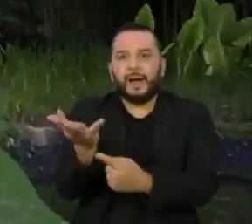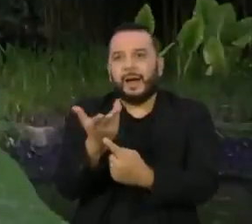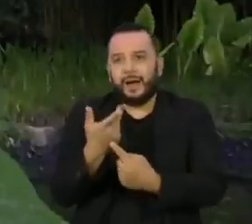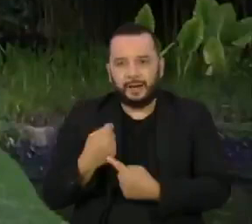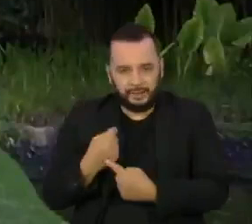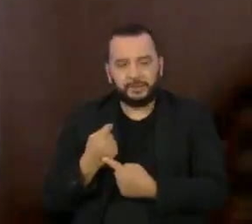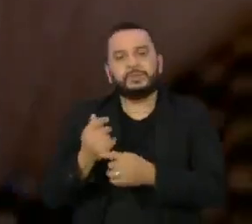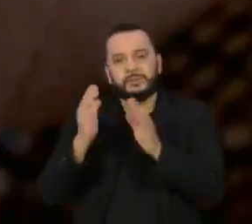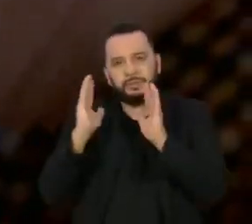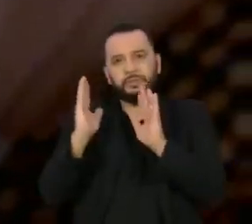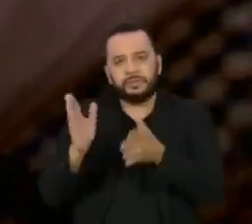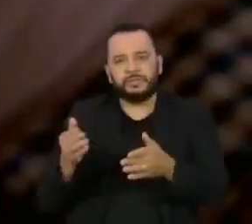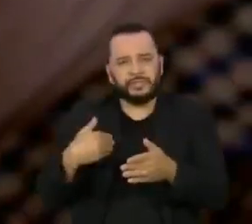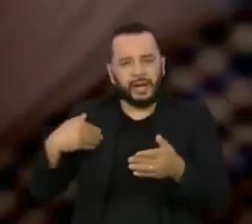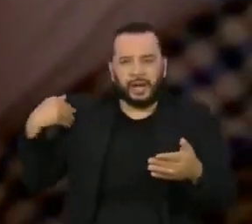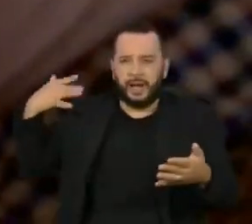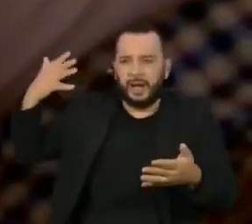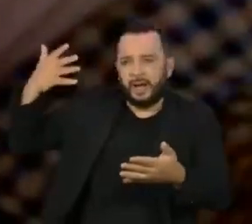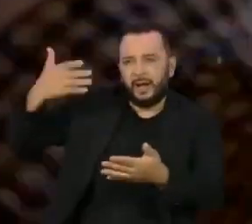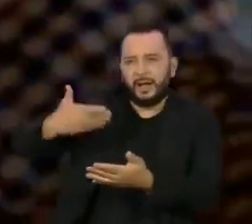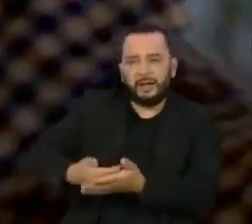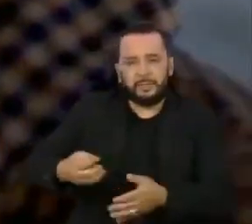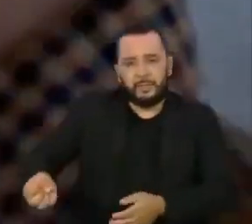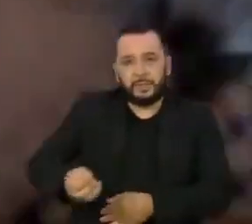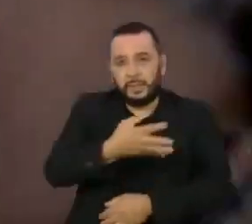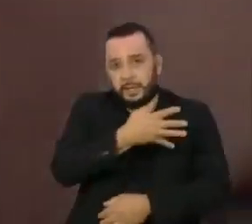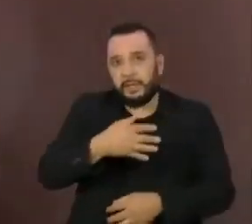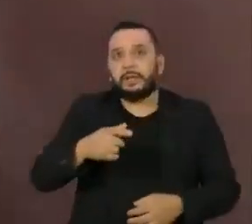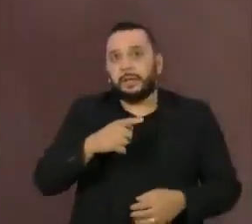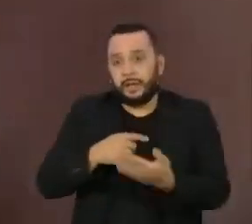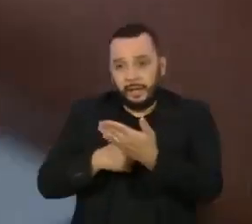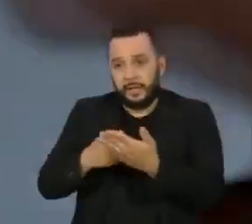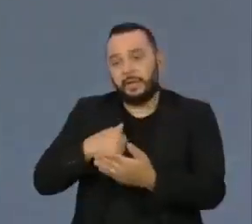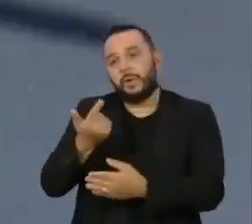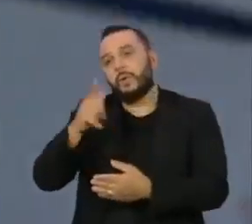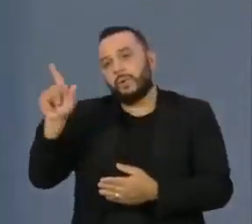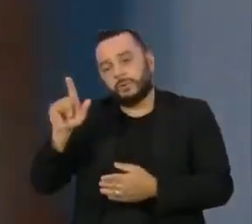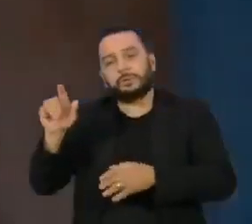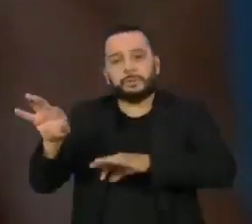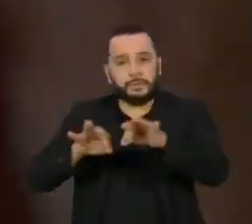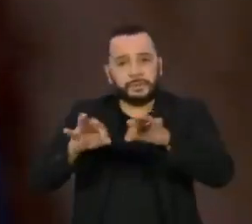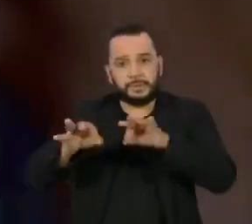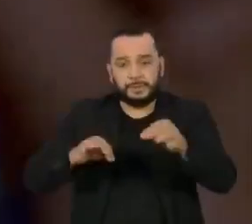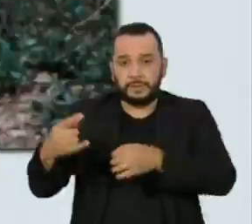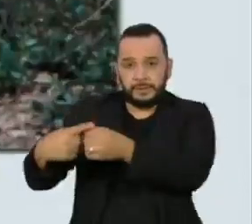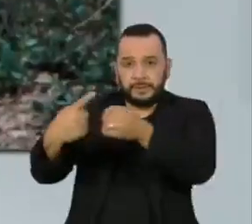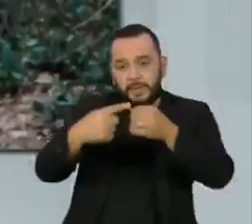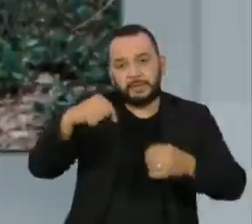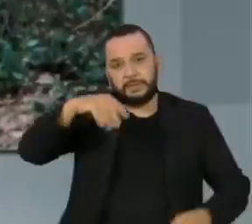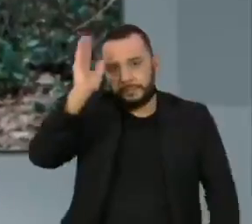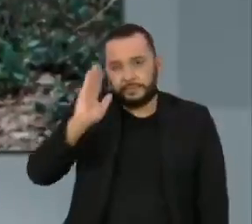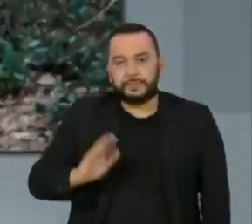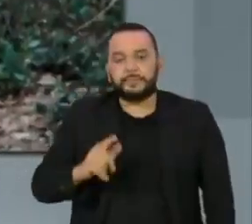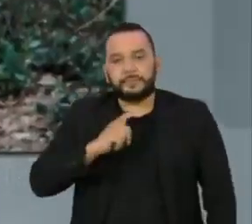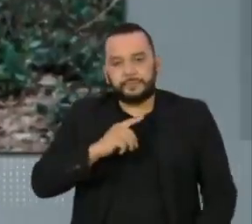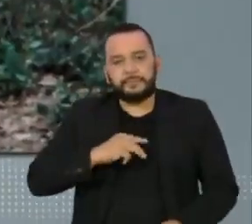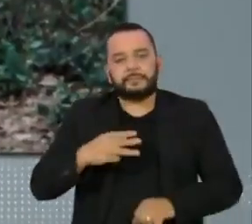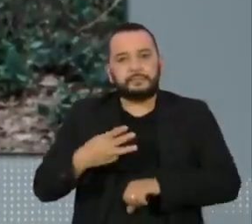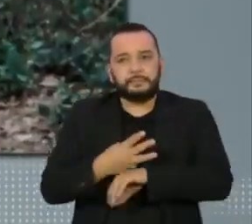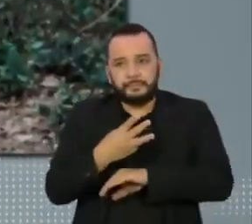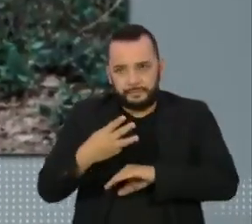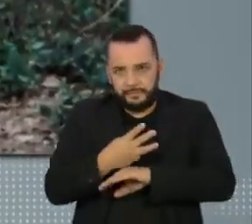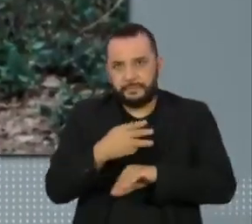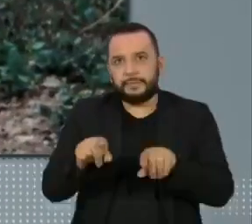-colombiana e moderna. Burle Marx realizou projetos em outras cidades brasileiras e também no exterior, incluindo Miami e Buenos Aires,